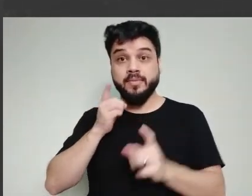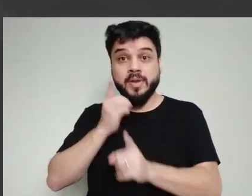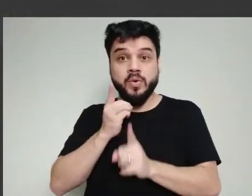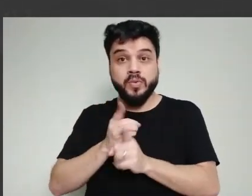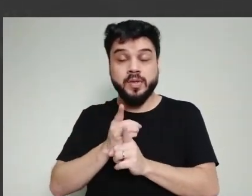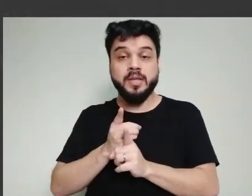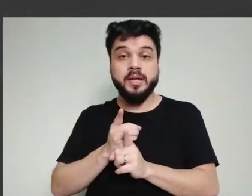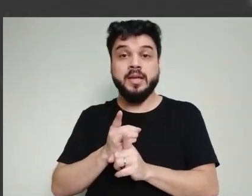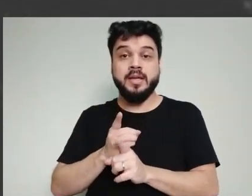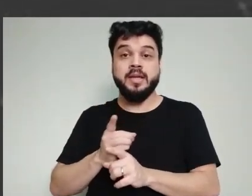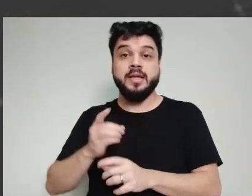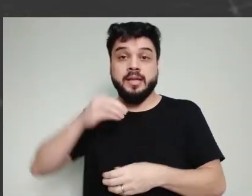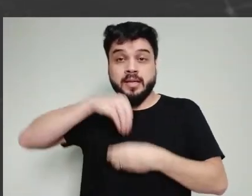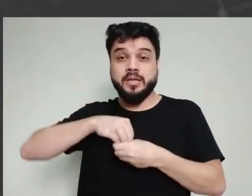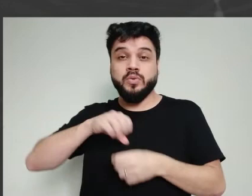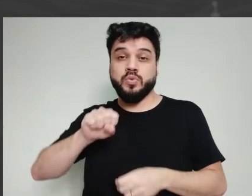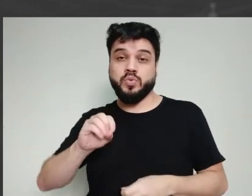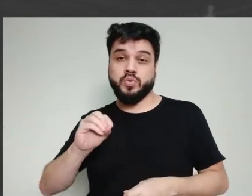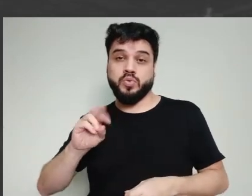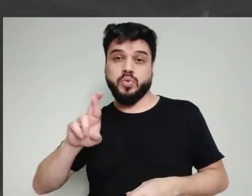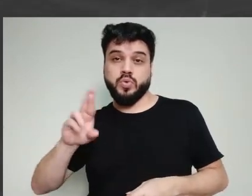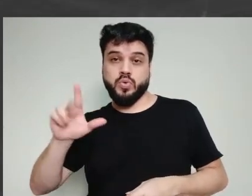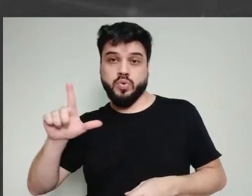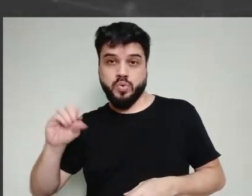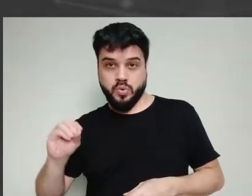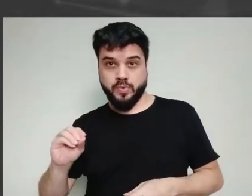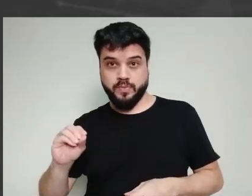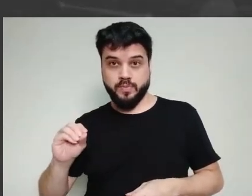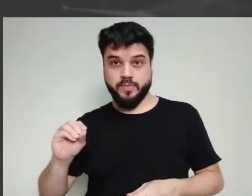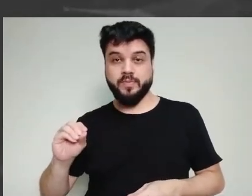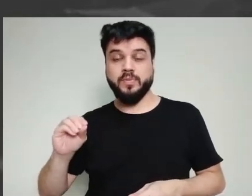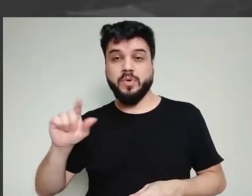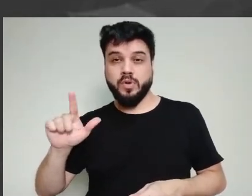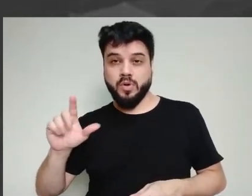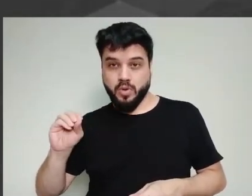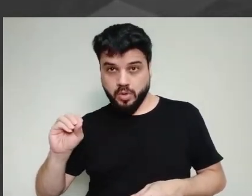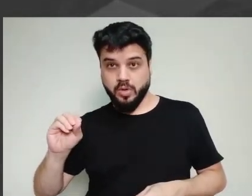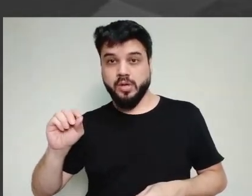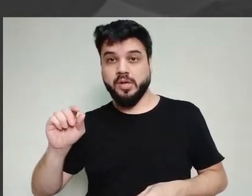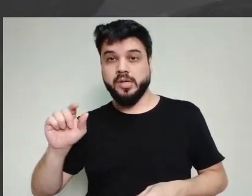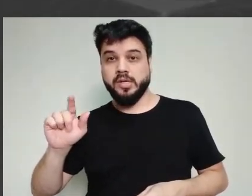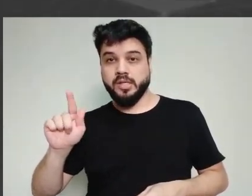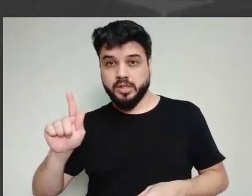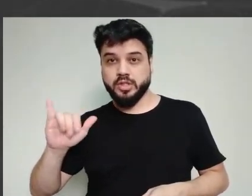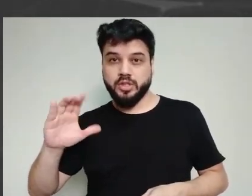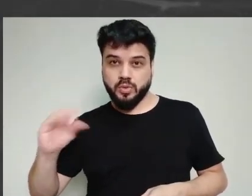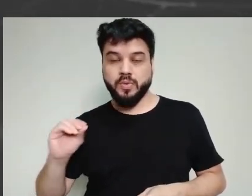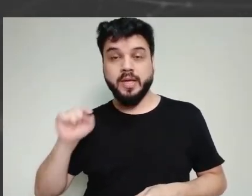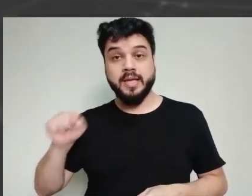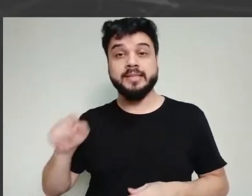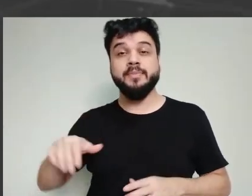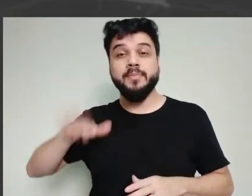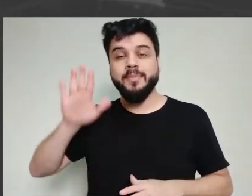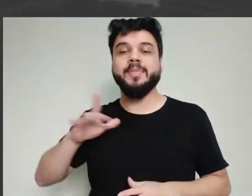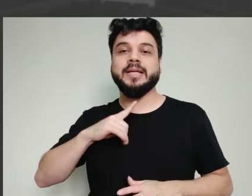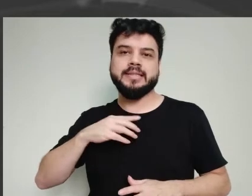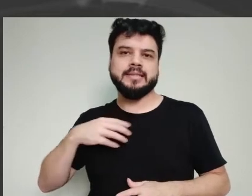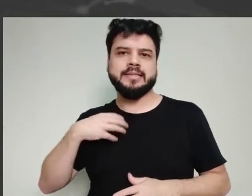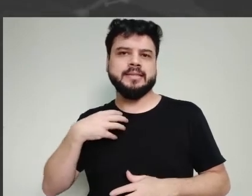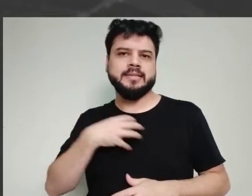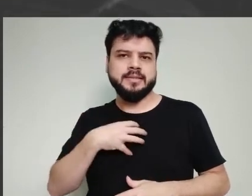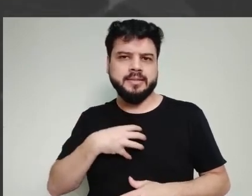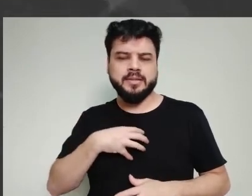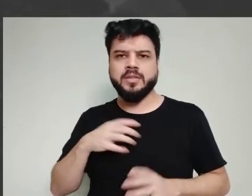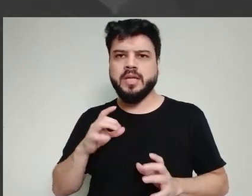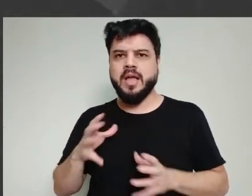sorológicos. Um deles é o ELISA. O ELISA, a gente tem ELISA comerciais, que também é para identificar anticorpos no sono